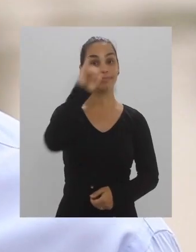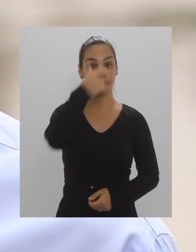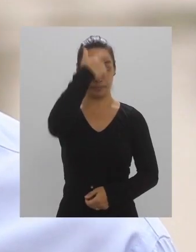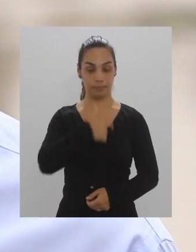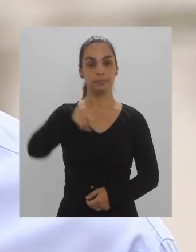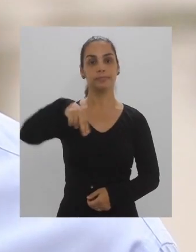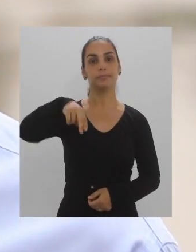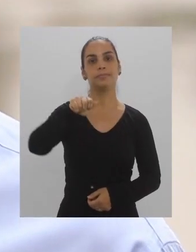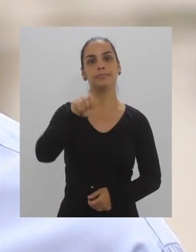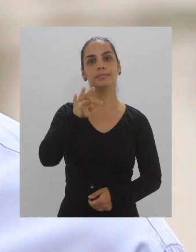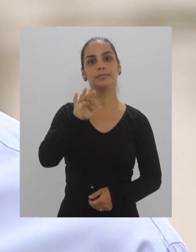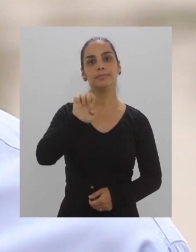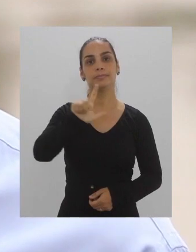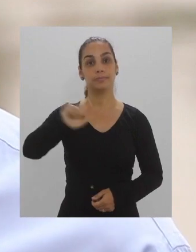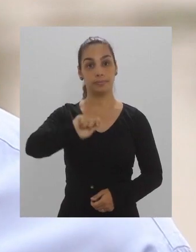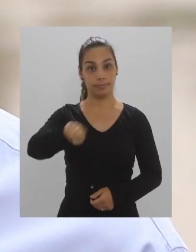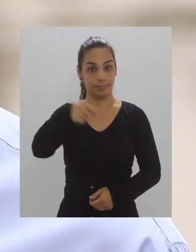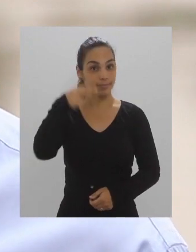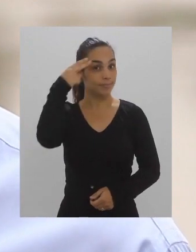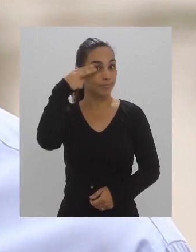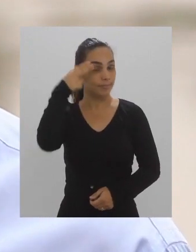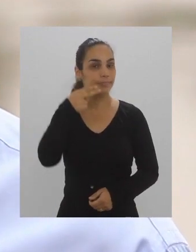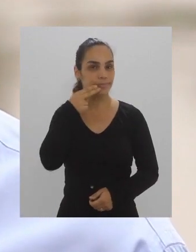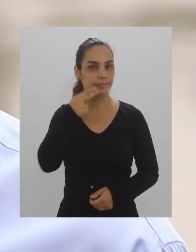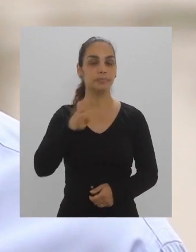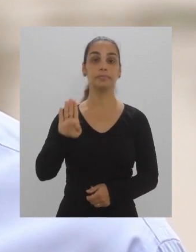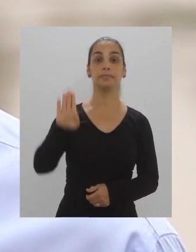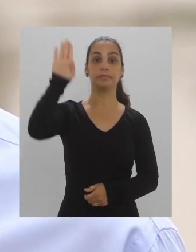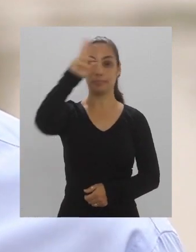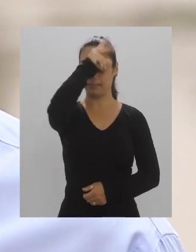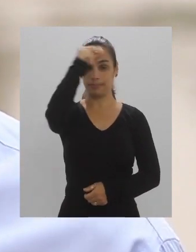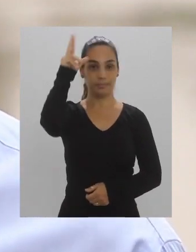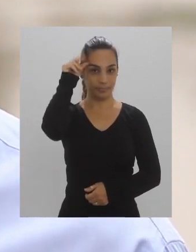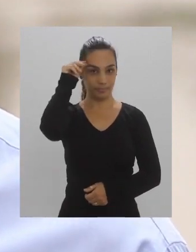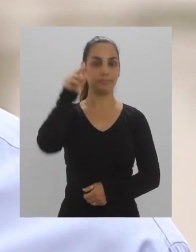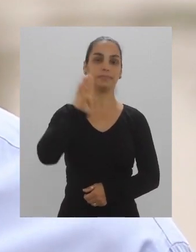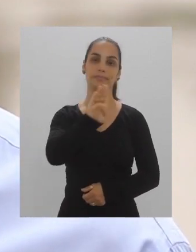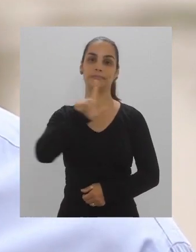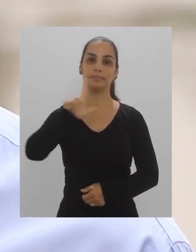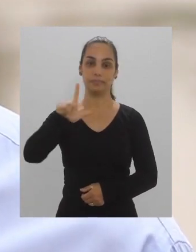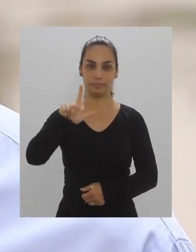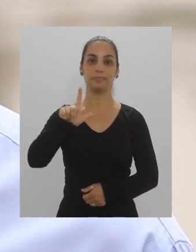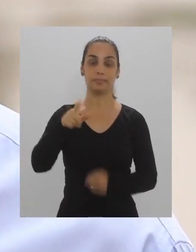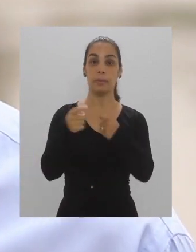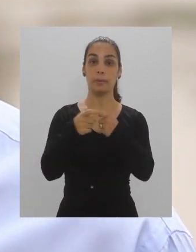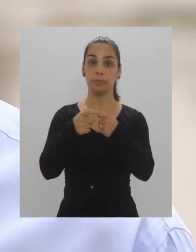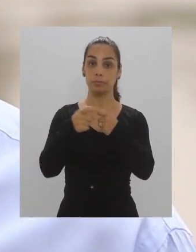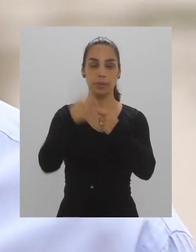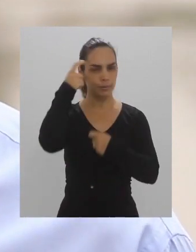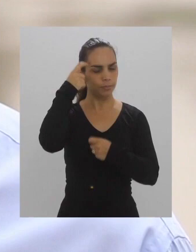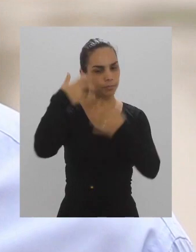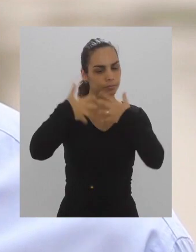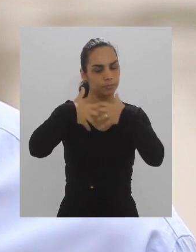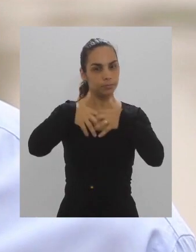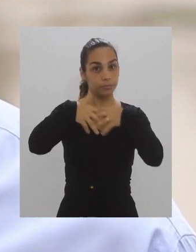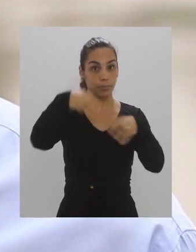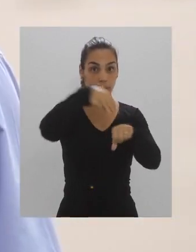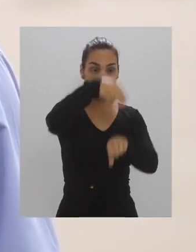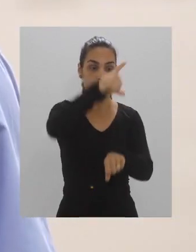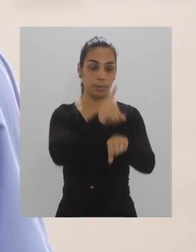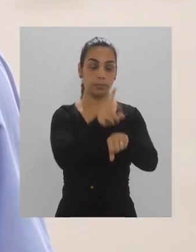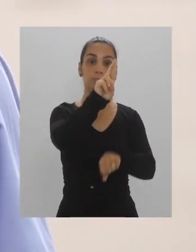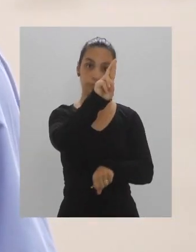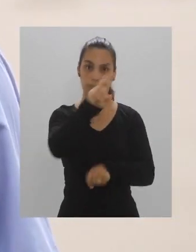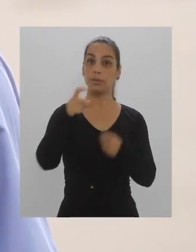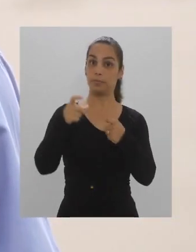Olá, sou o doutor Nathel, candidato a prefeito de Blumenau. Sou médico neurologista, com mestrado e doutorado em medicina.